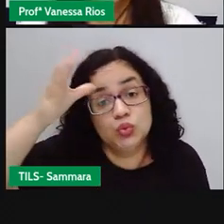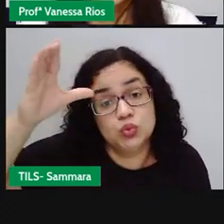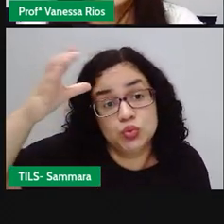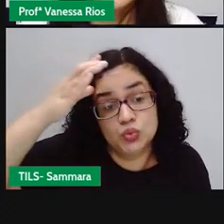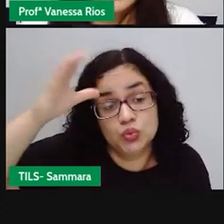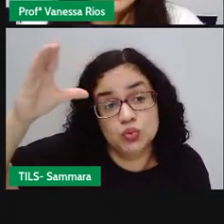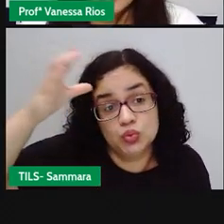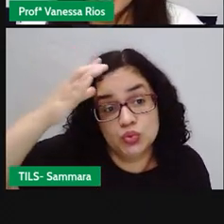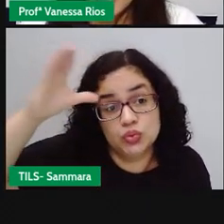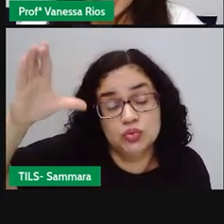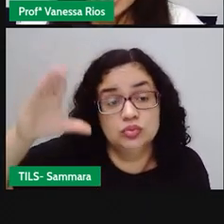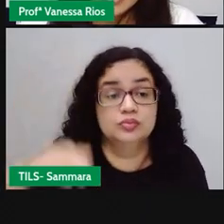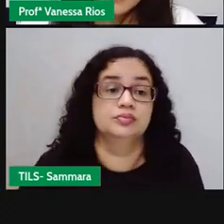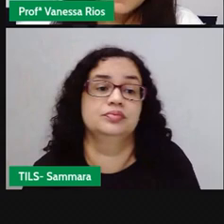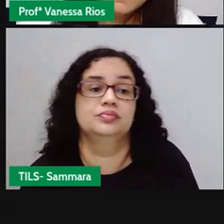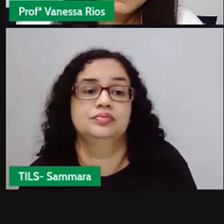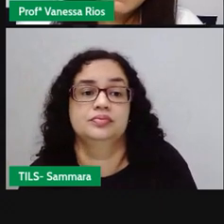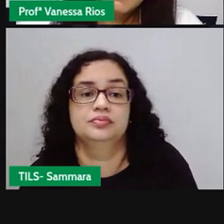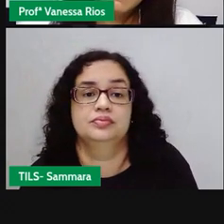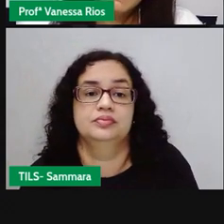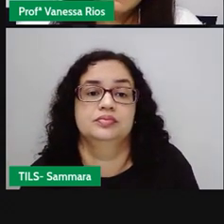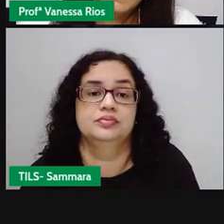parte da nossa formação.